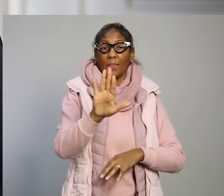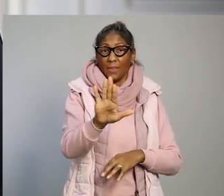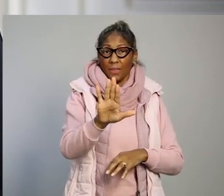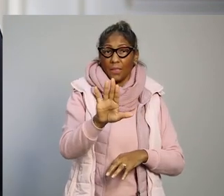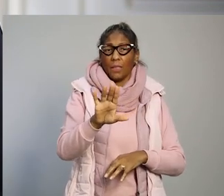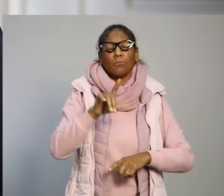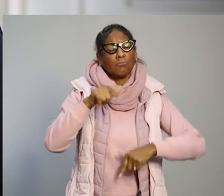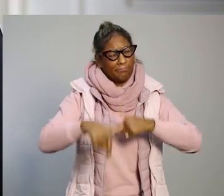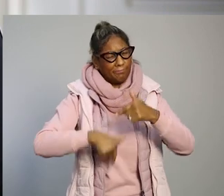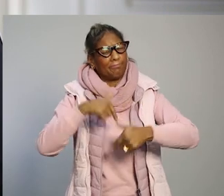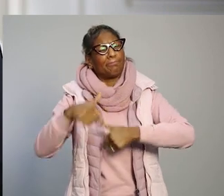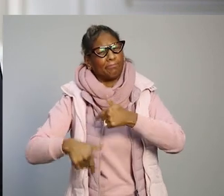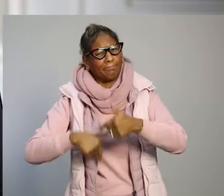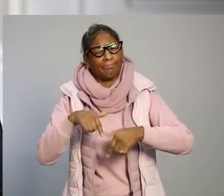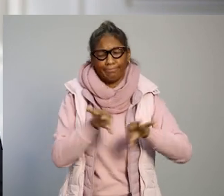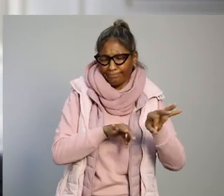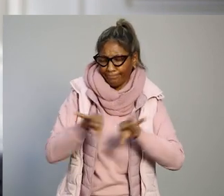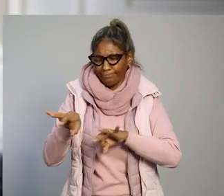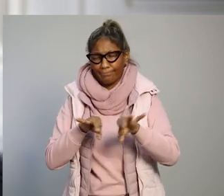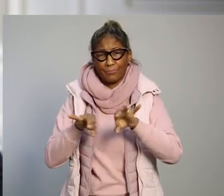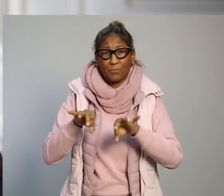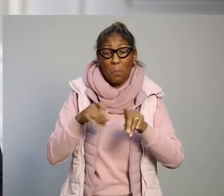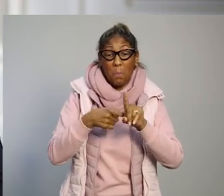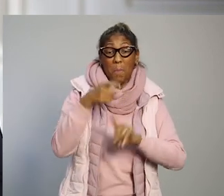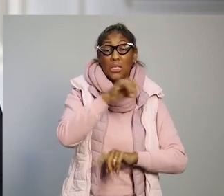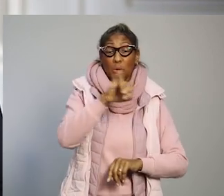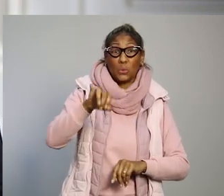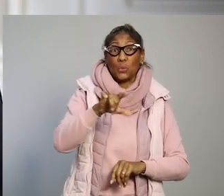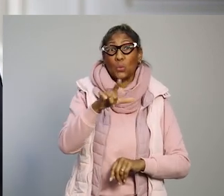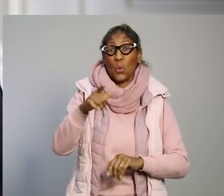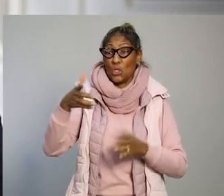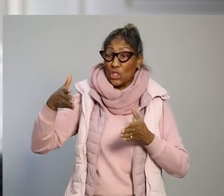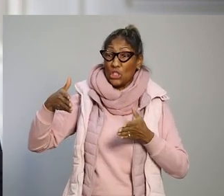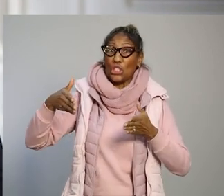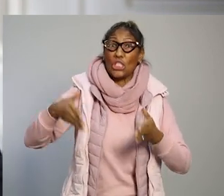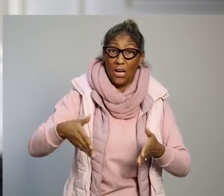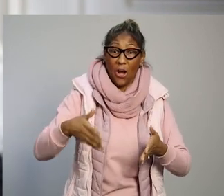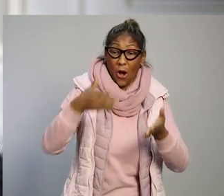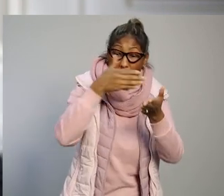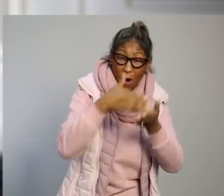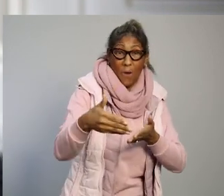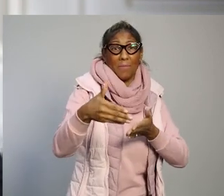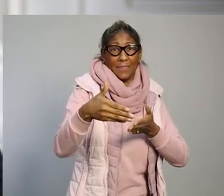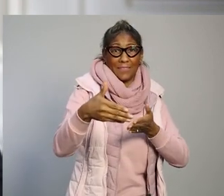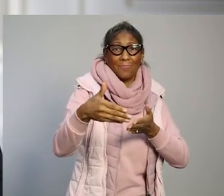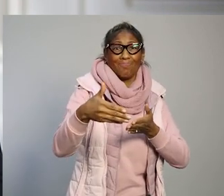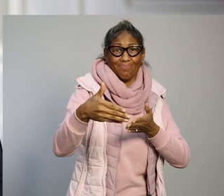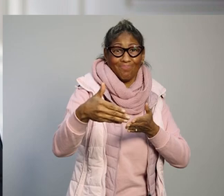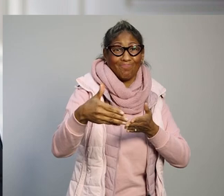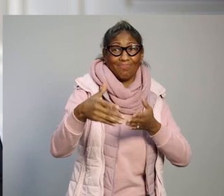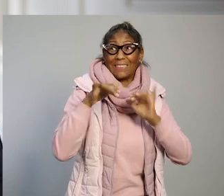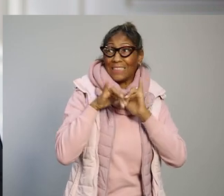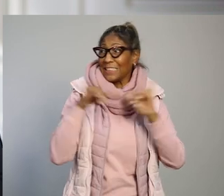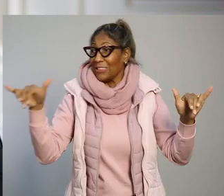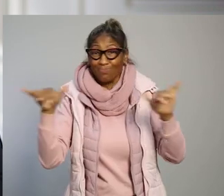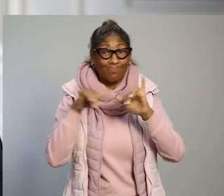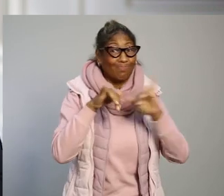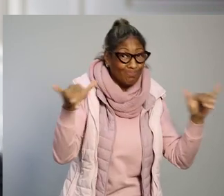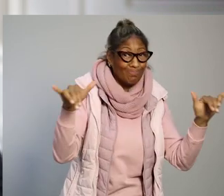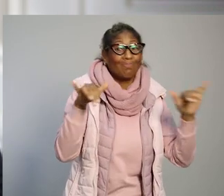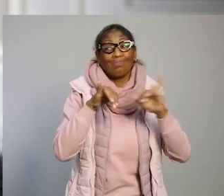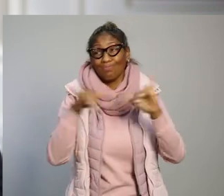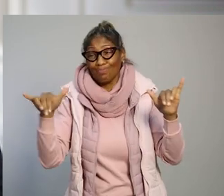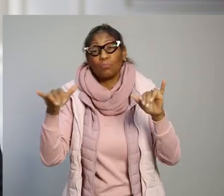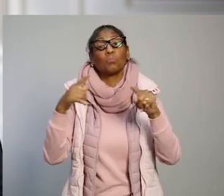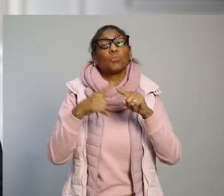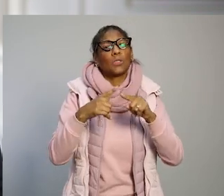Apesar de todo esse trabalho, julho chegou com a pior das notícias. Nós estamos com um sinal de alerta